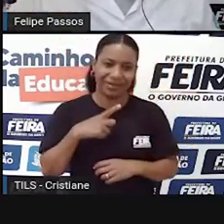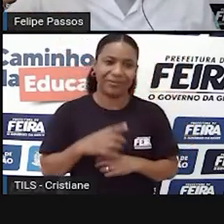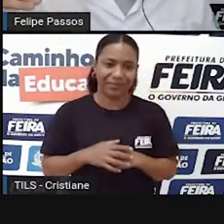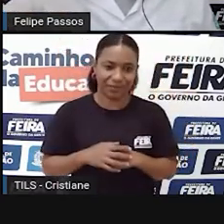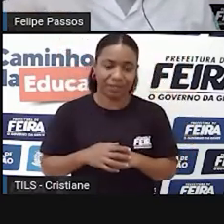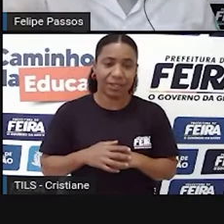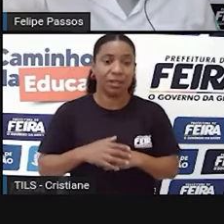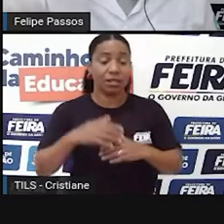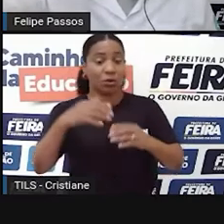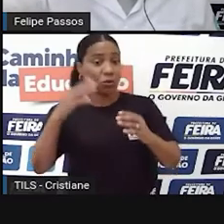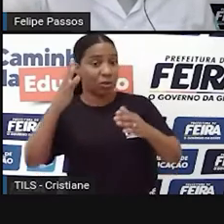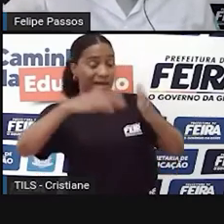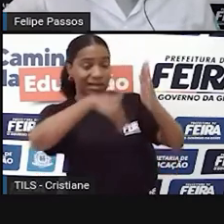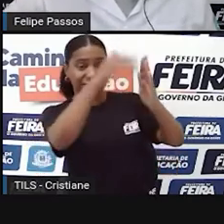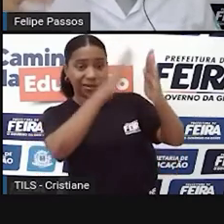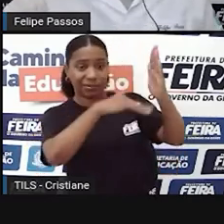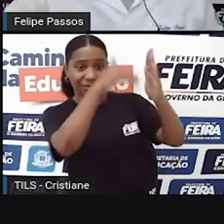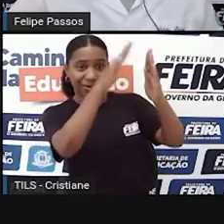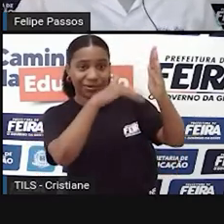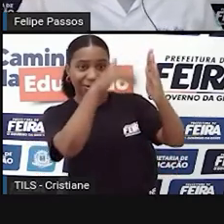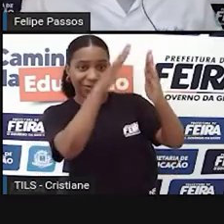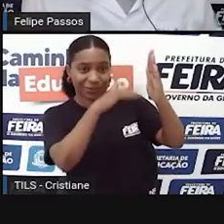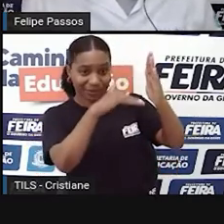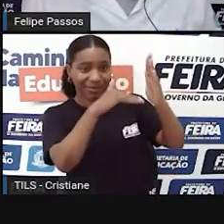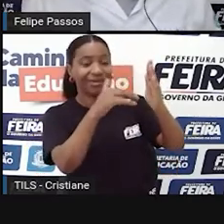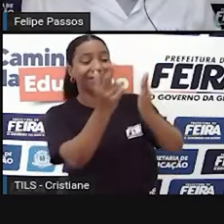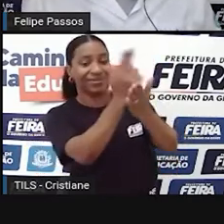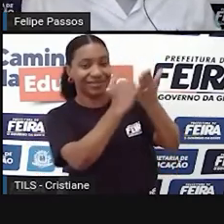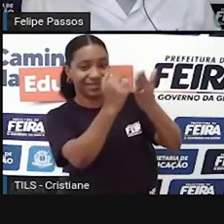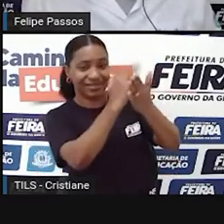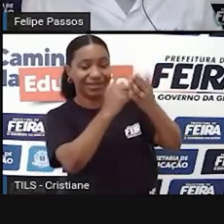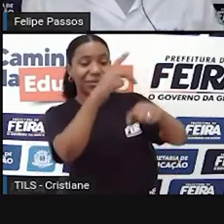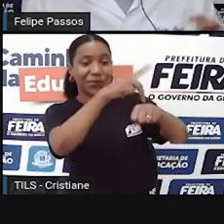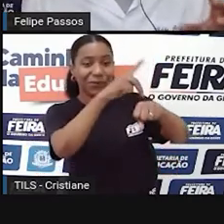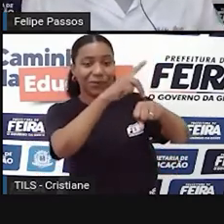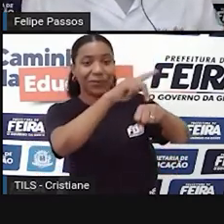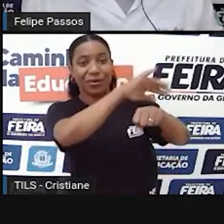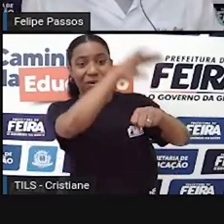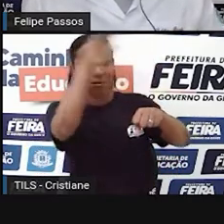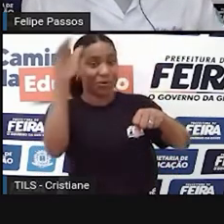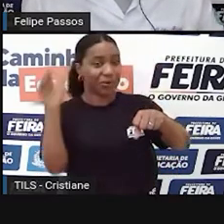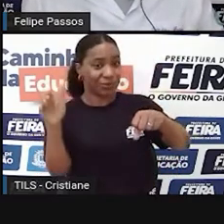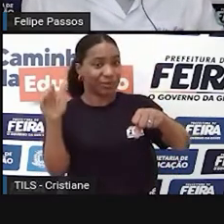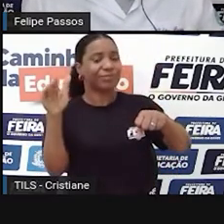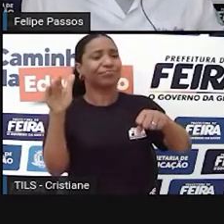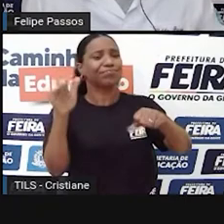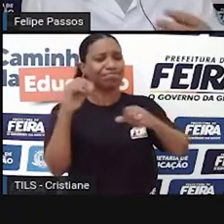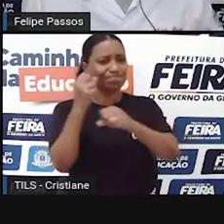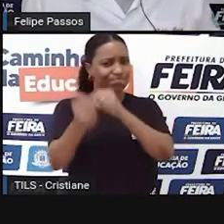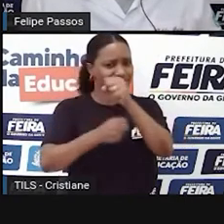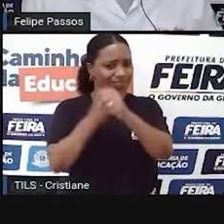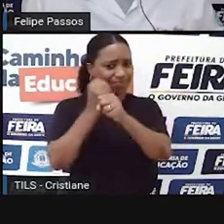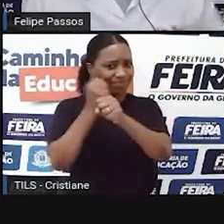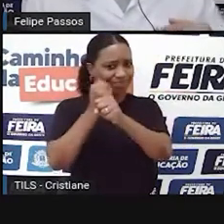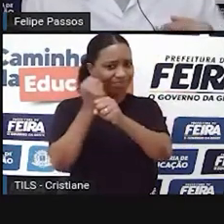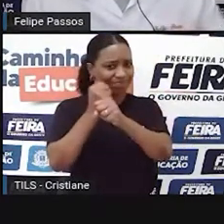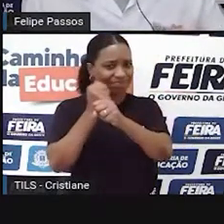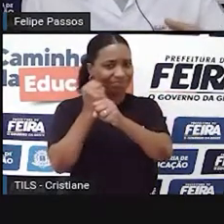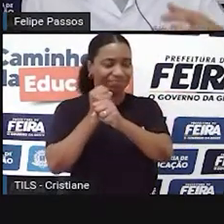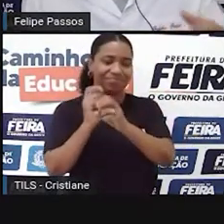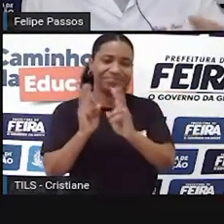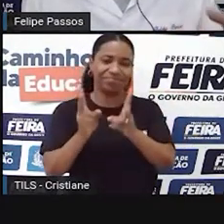eles são a informação que fica para depois, para as próximas gerações, tá? E elas indicam, como eu disse,